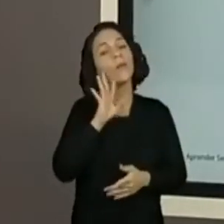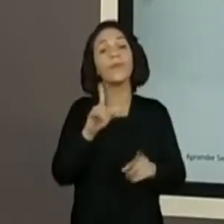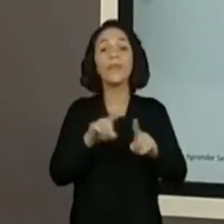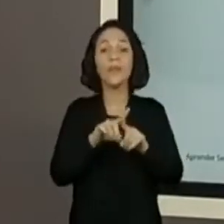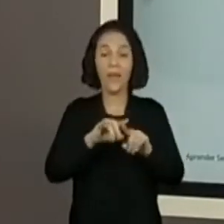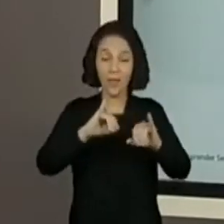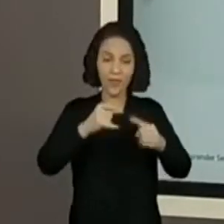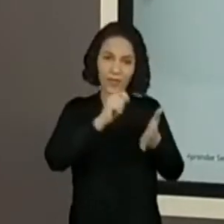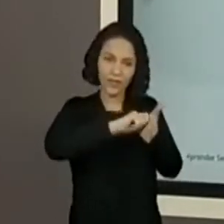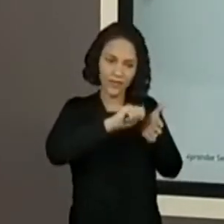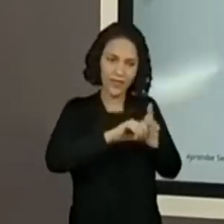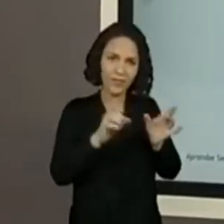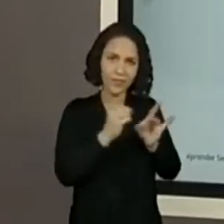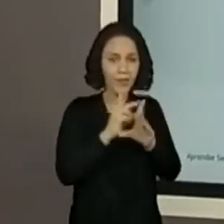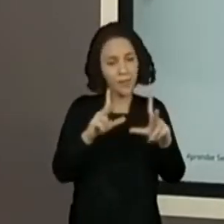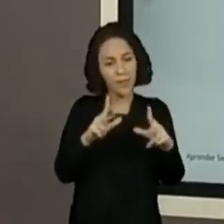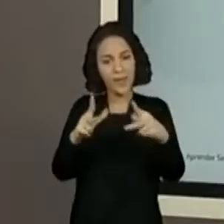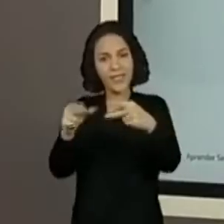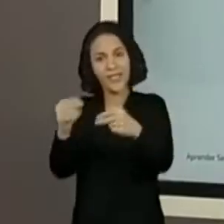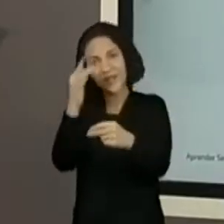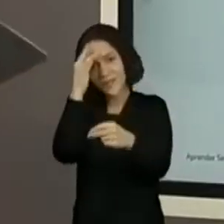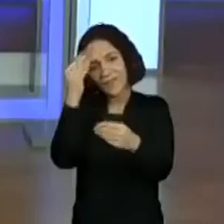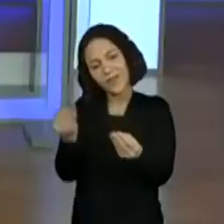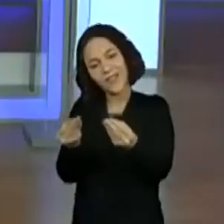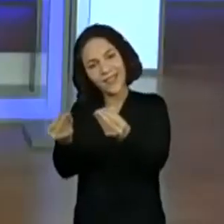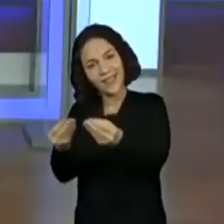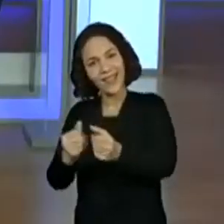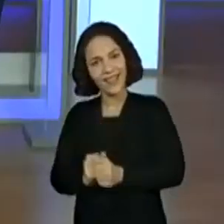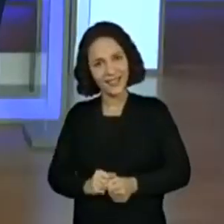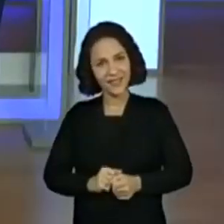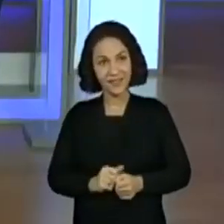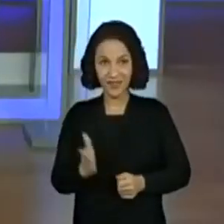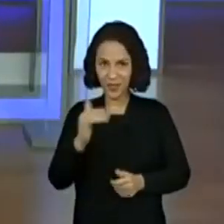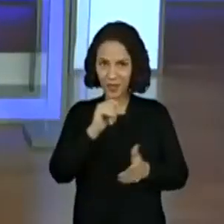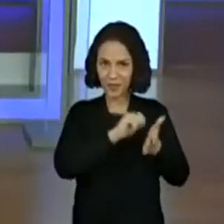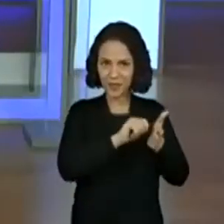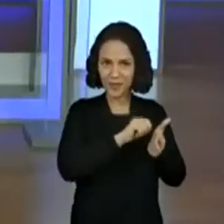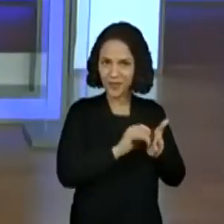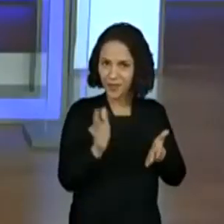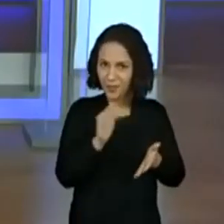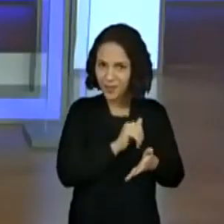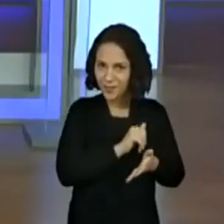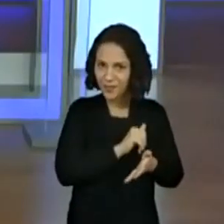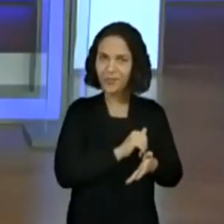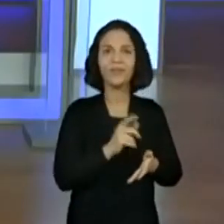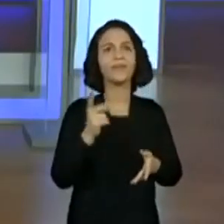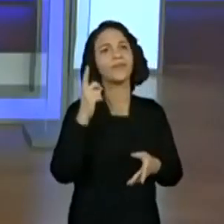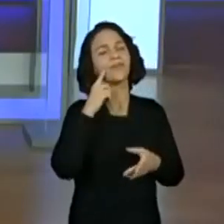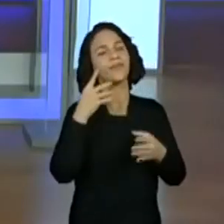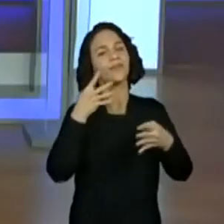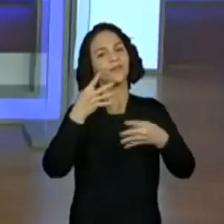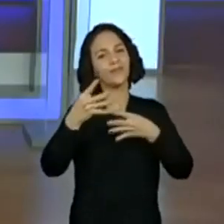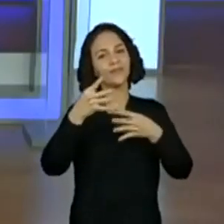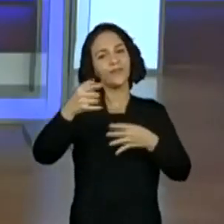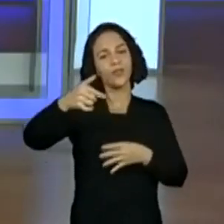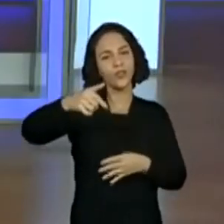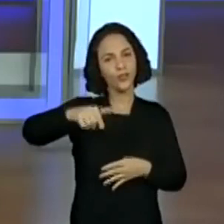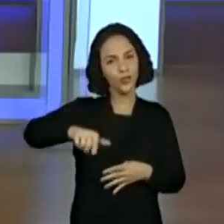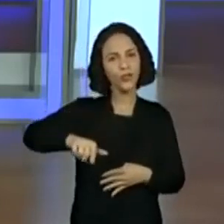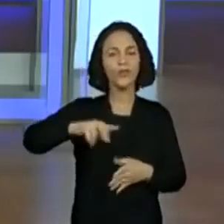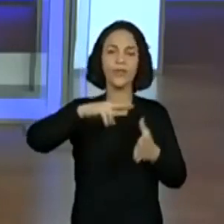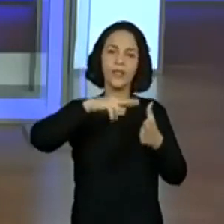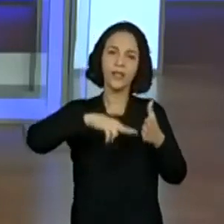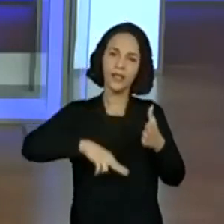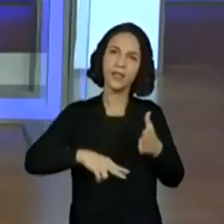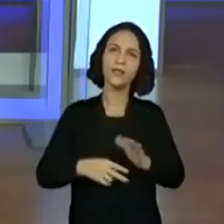presenteia. Pode até mais pessoas. Vamos para a nossa escrita? Então, a gente tem que voltar lá para a quadrinha. Vamos lê-la de novo. Vamos lê-la